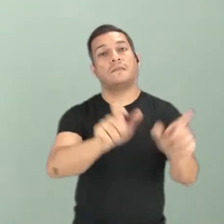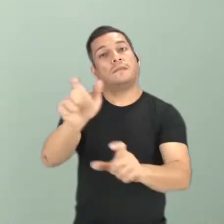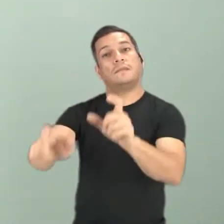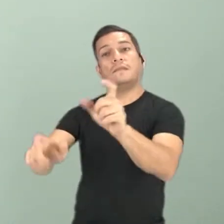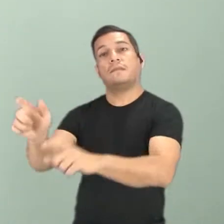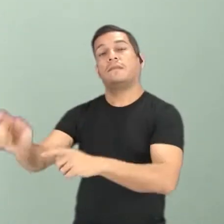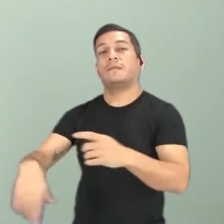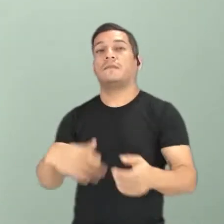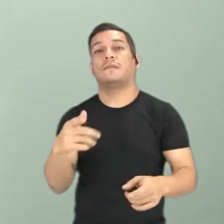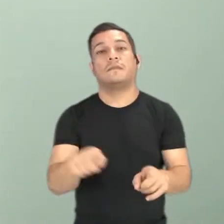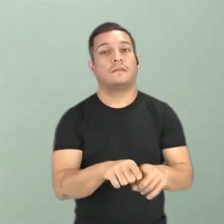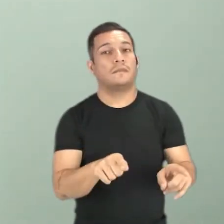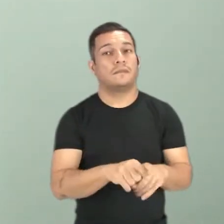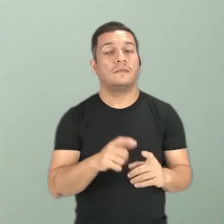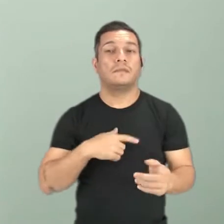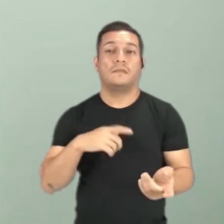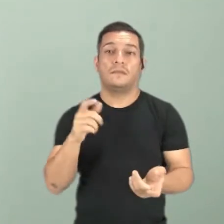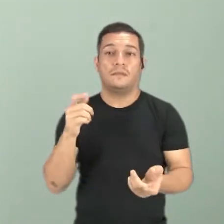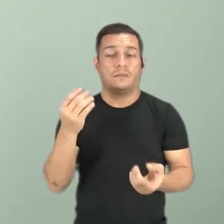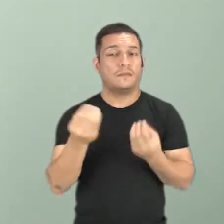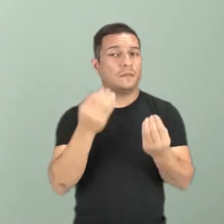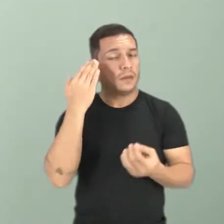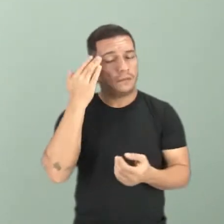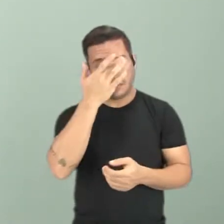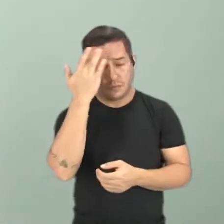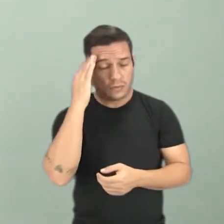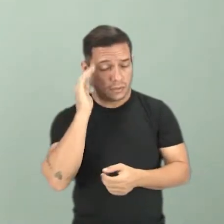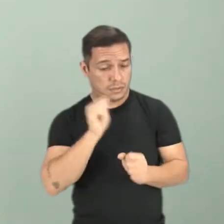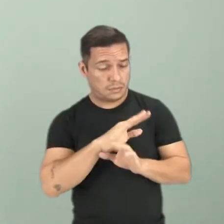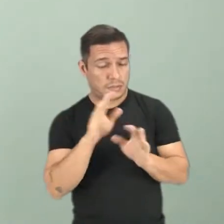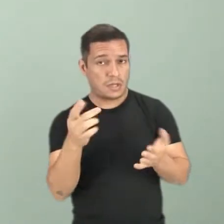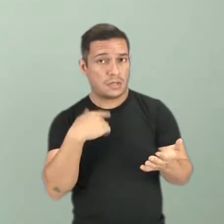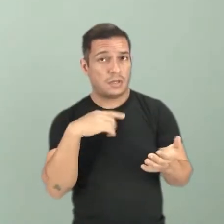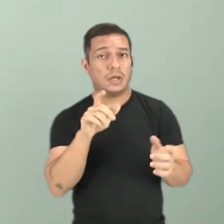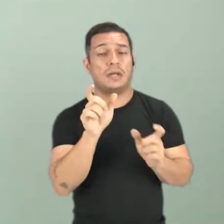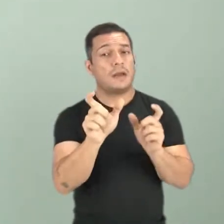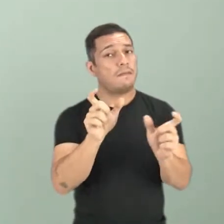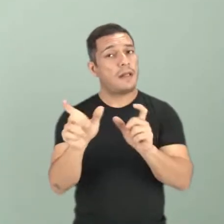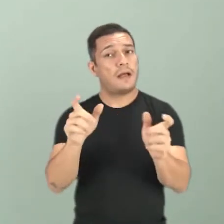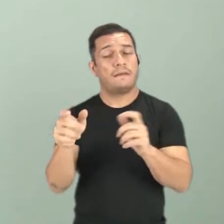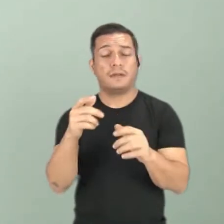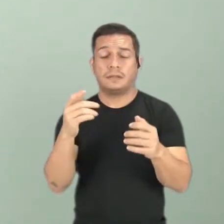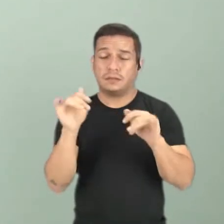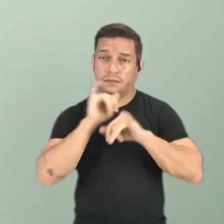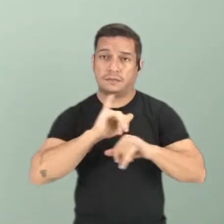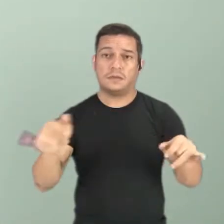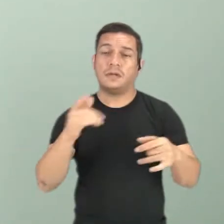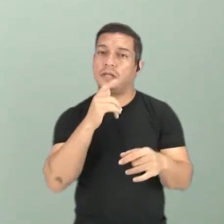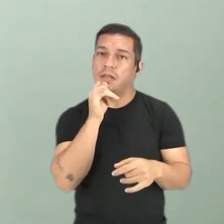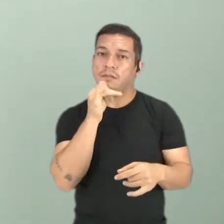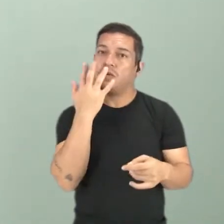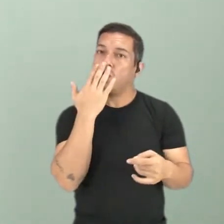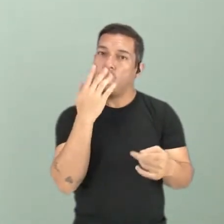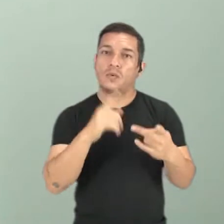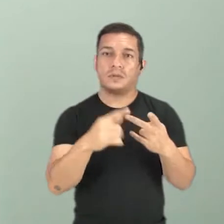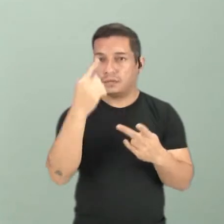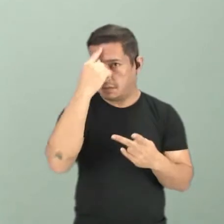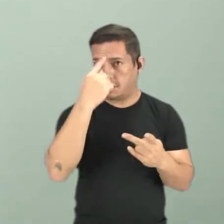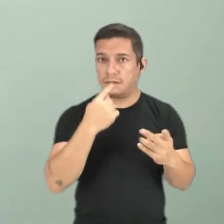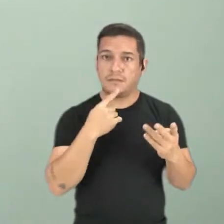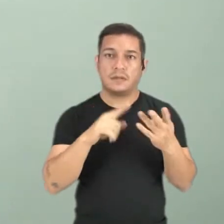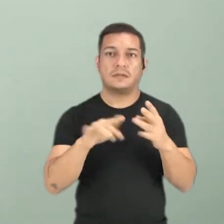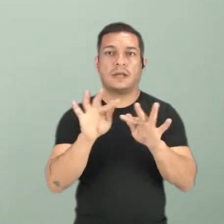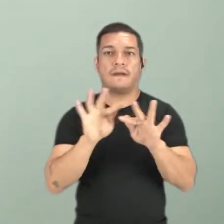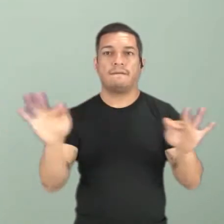de cada elemento do anúncio. Eu me refiro às cores, à imagem, à frase. Quando